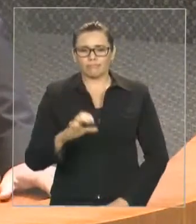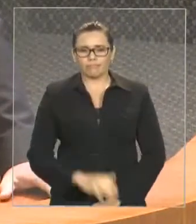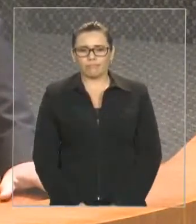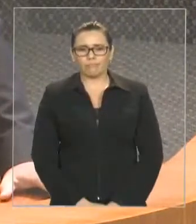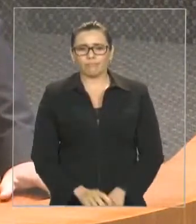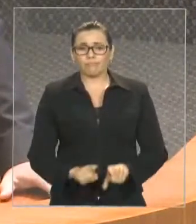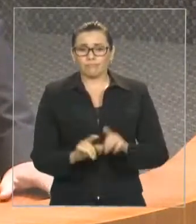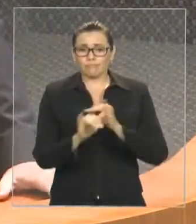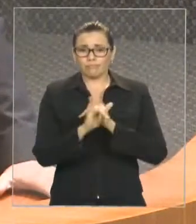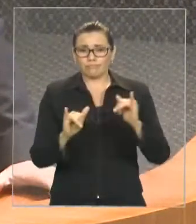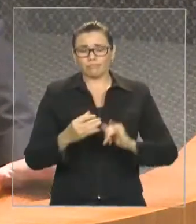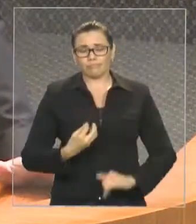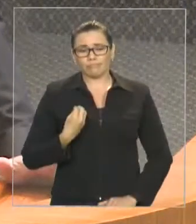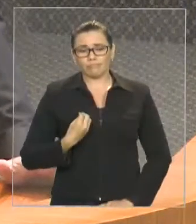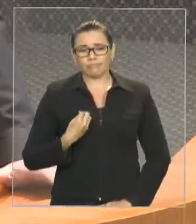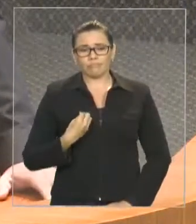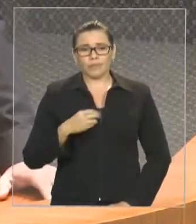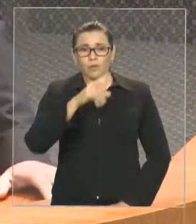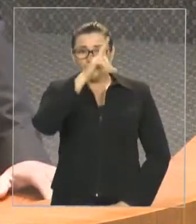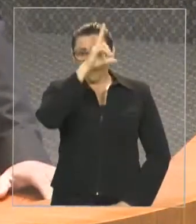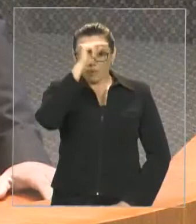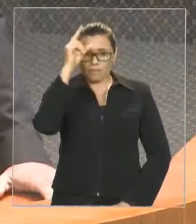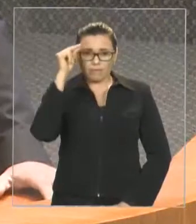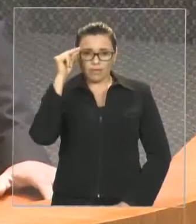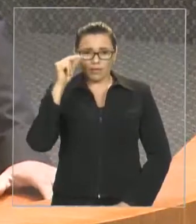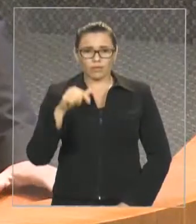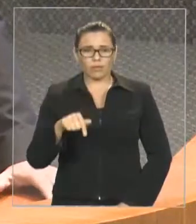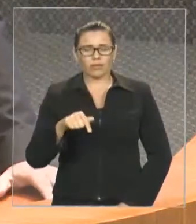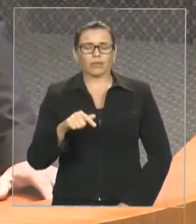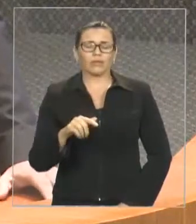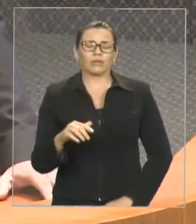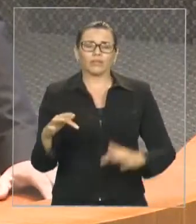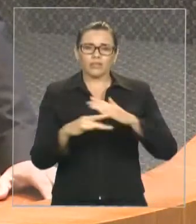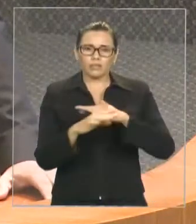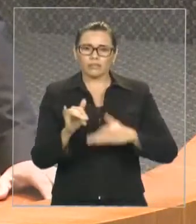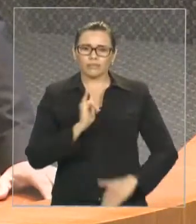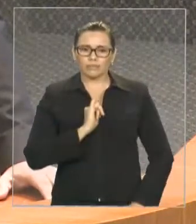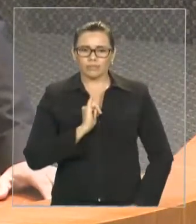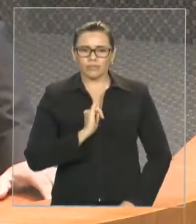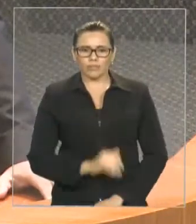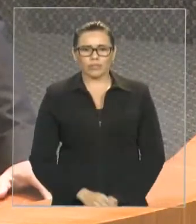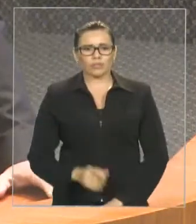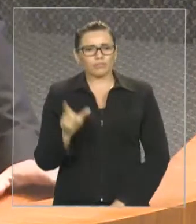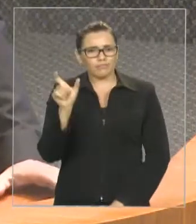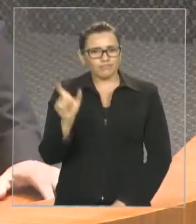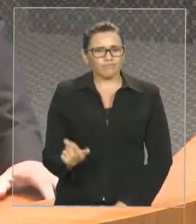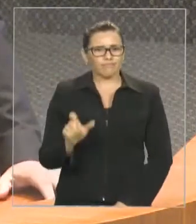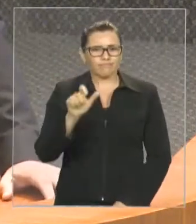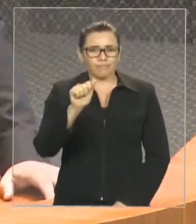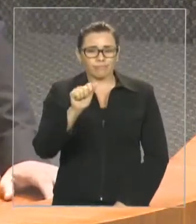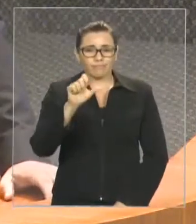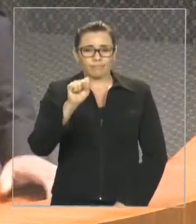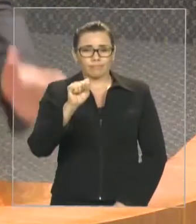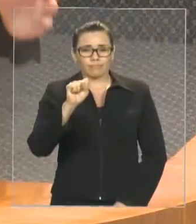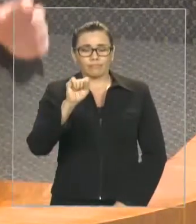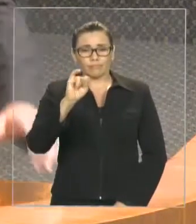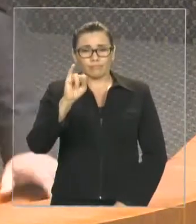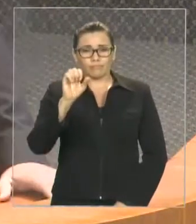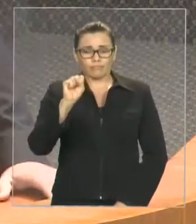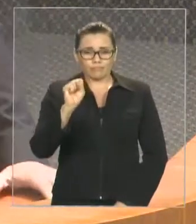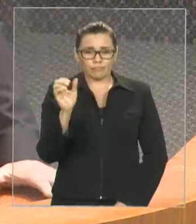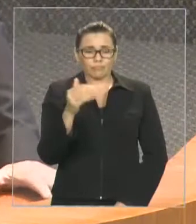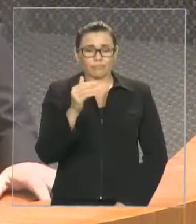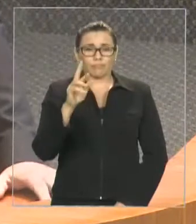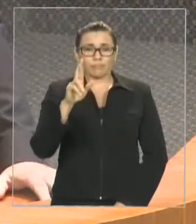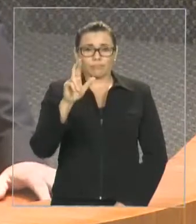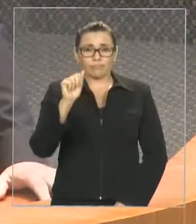registrar aqui a presença do prefeito da cidade de Imperatriz, Assis Ramos, que está aqui no plenário desta casa. Seja bem-vindo,